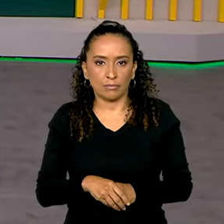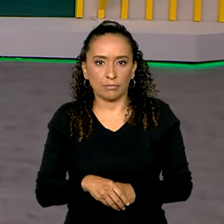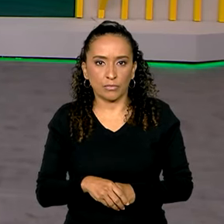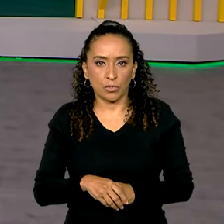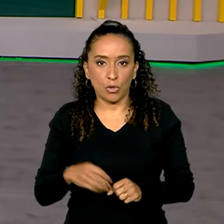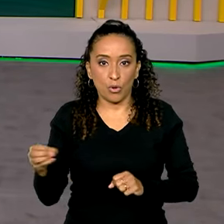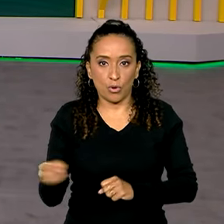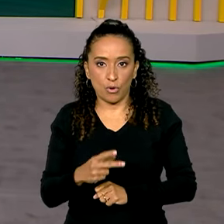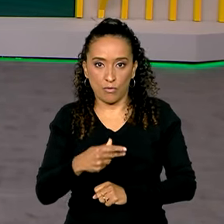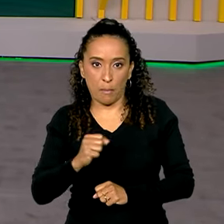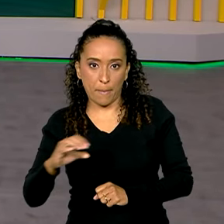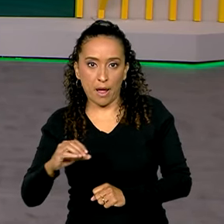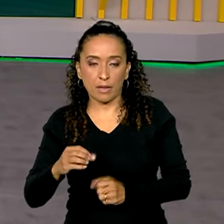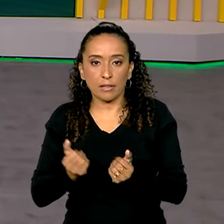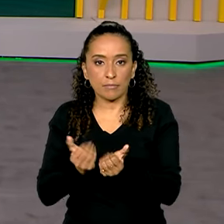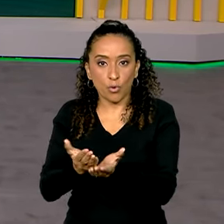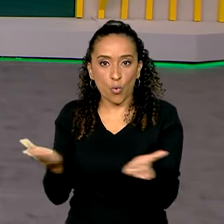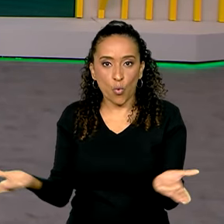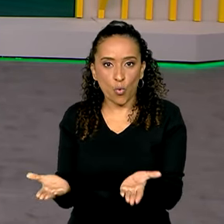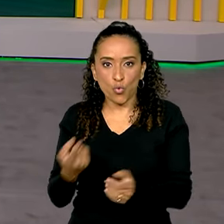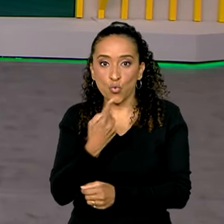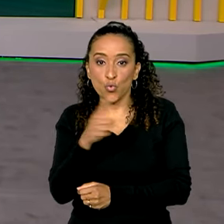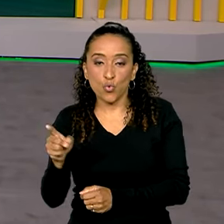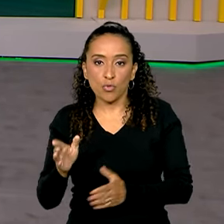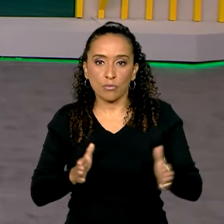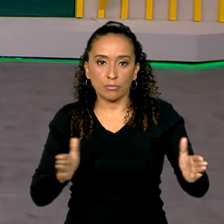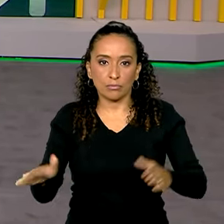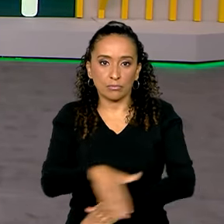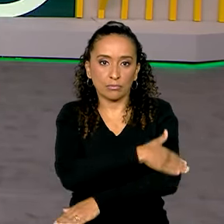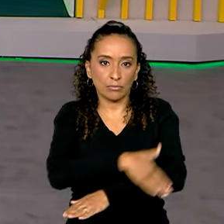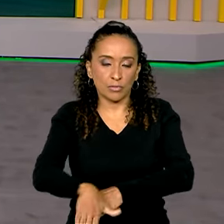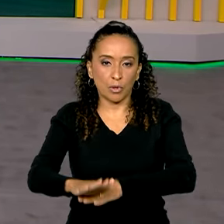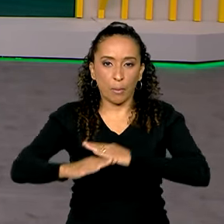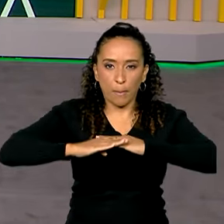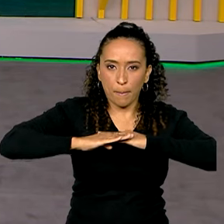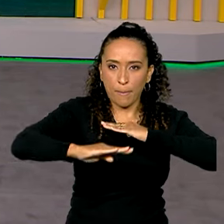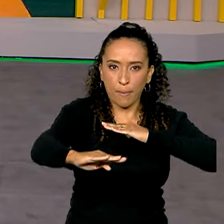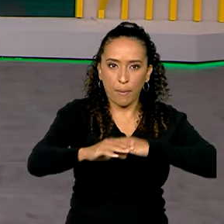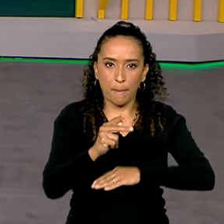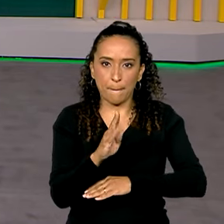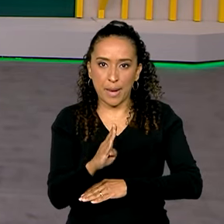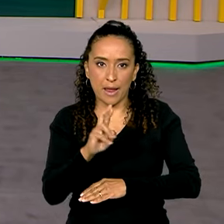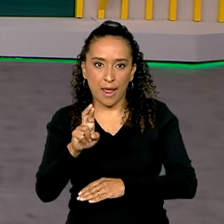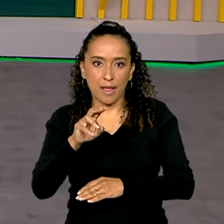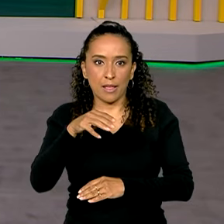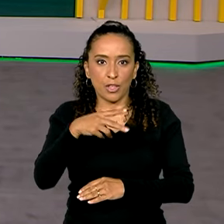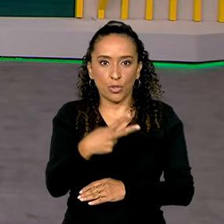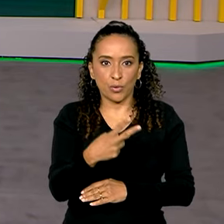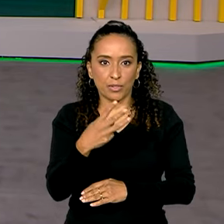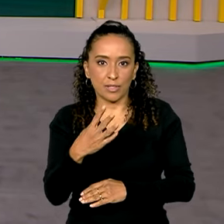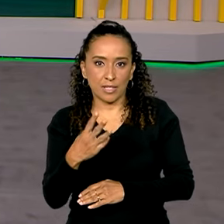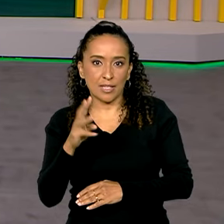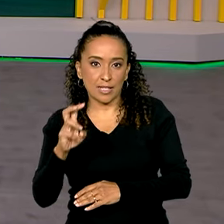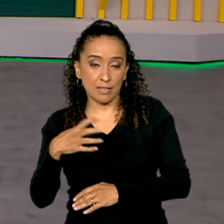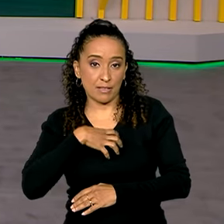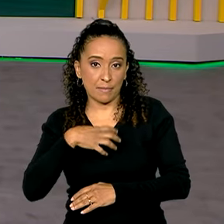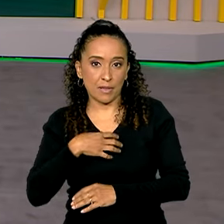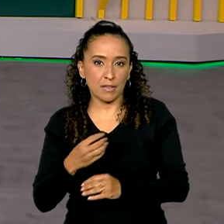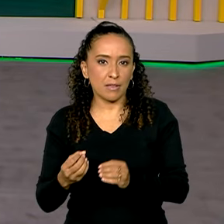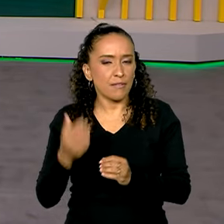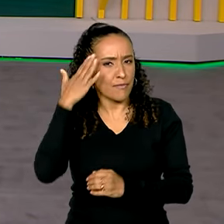Novo Parque, foi entregue hoje o último trecho das obras de pavimentação da BR-235 na Bahia,